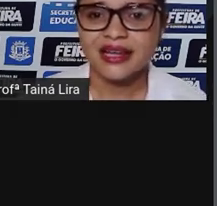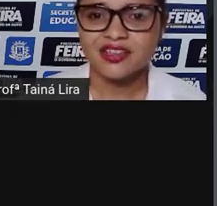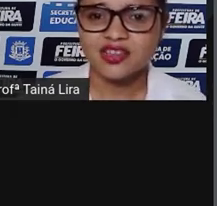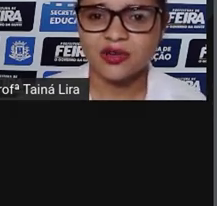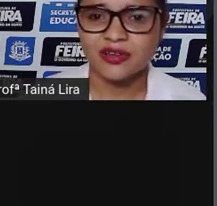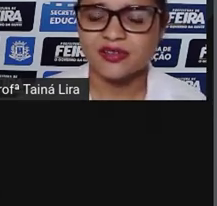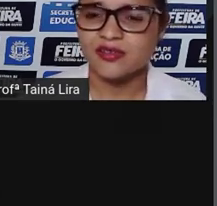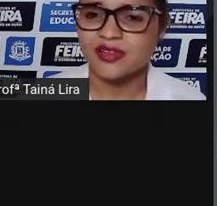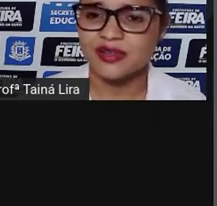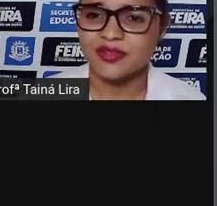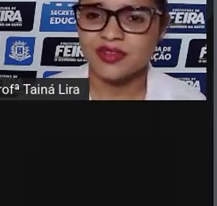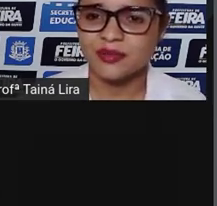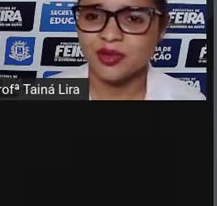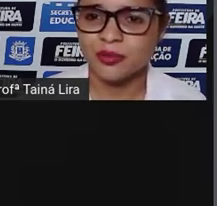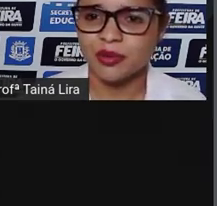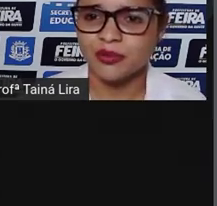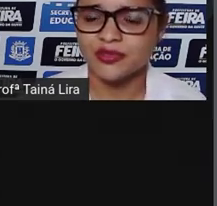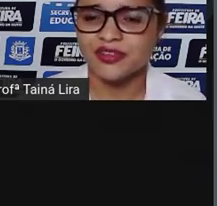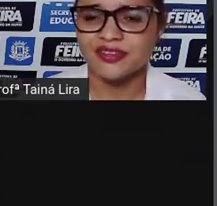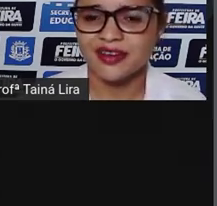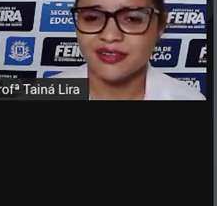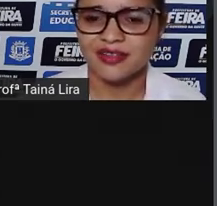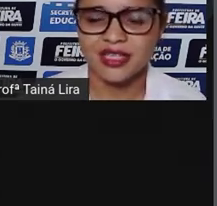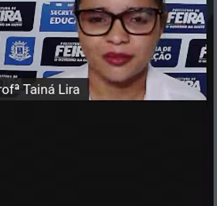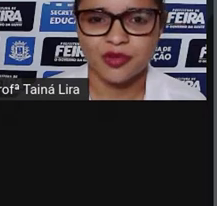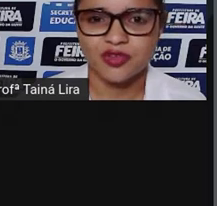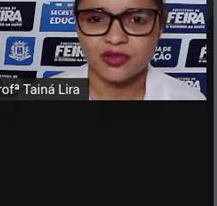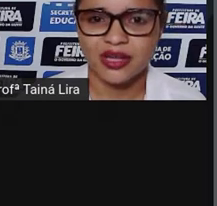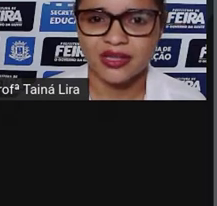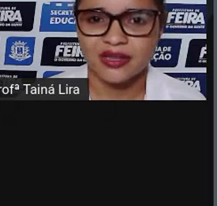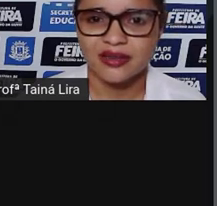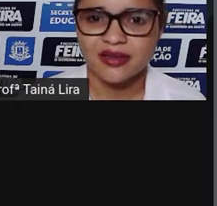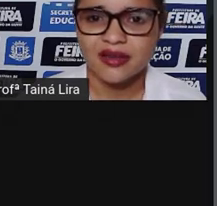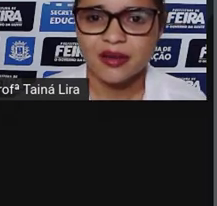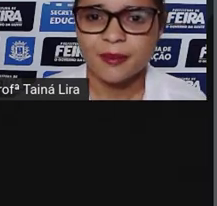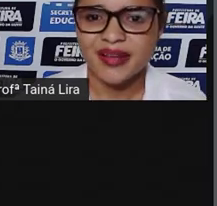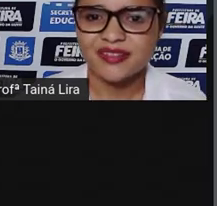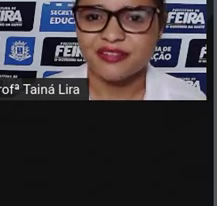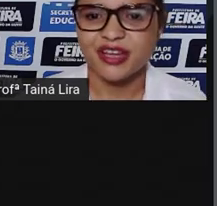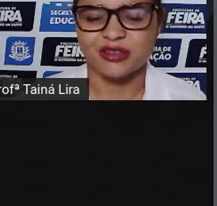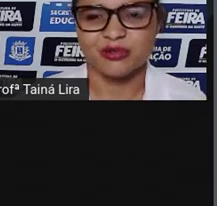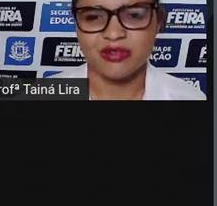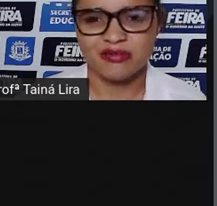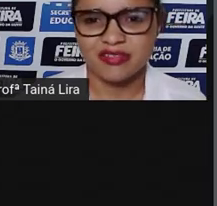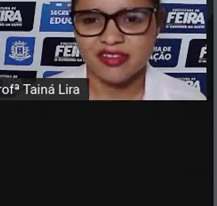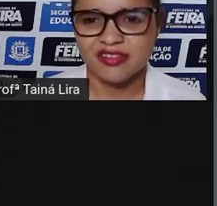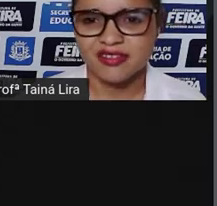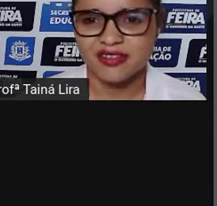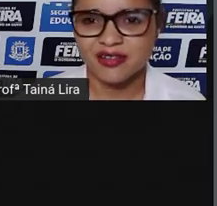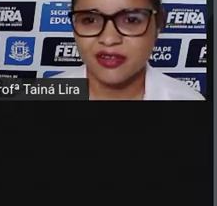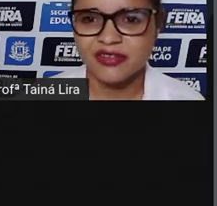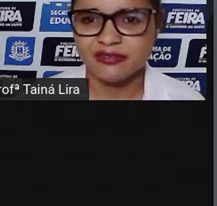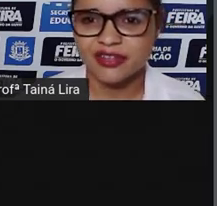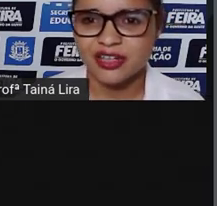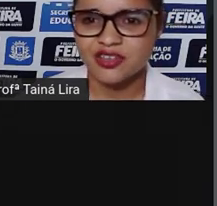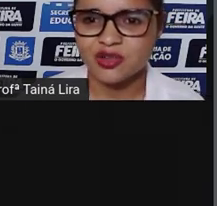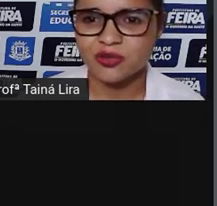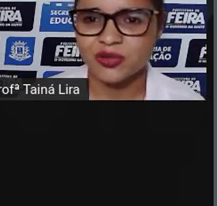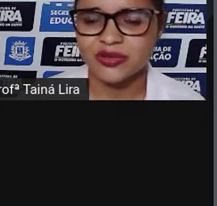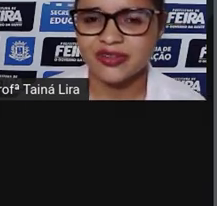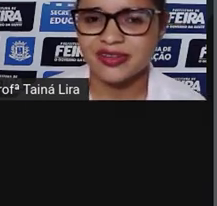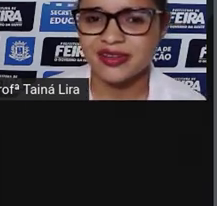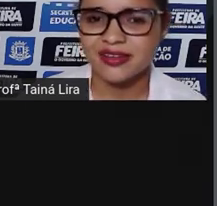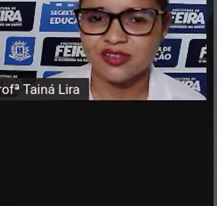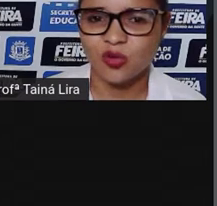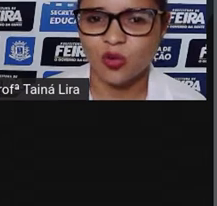Ler histórias nos livros é muito bom, disse Carolina emocionada. Mas ver tudo acontecendo na nossa frente,